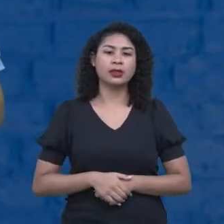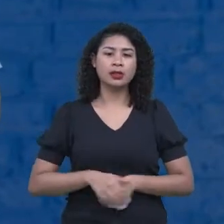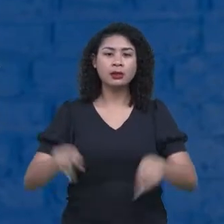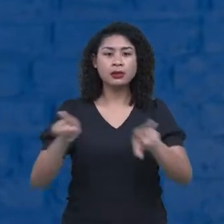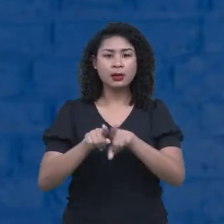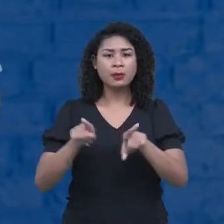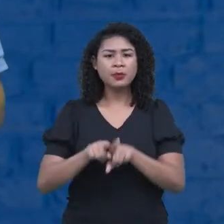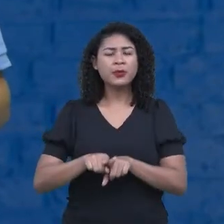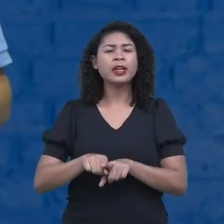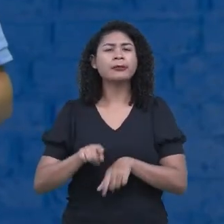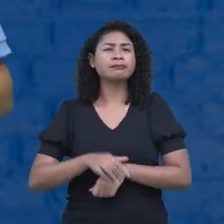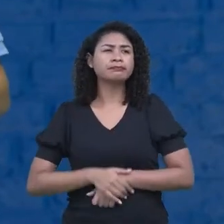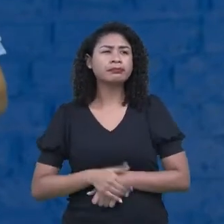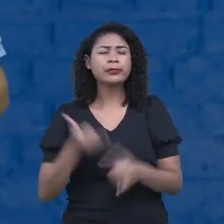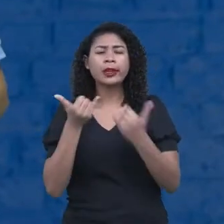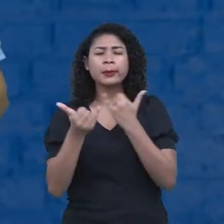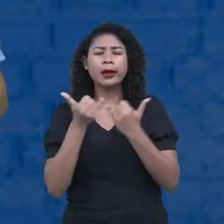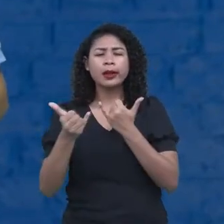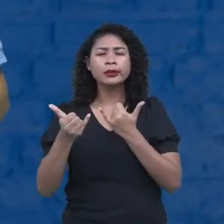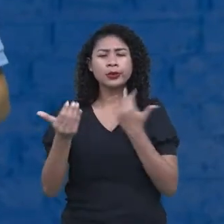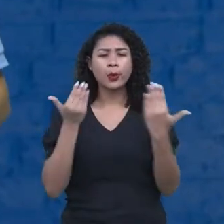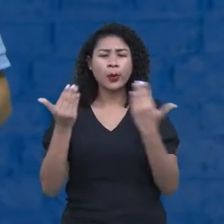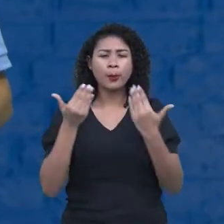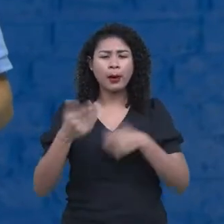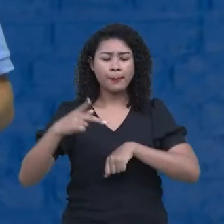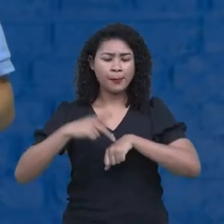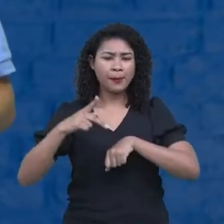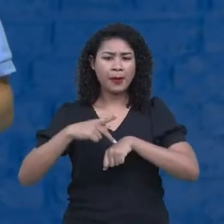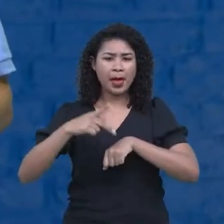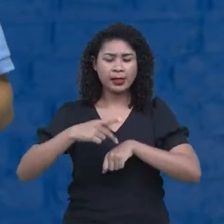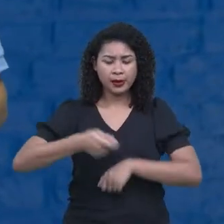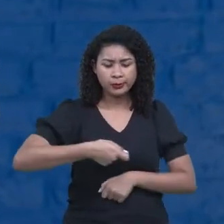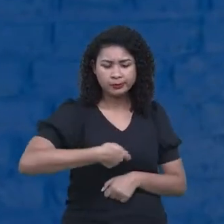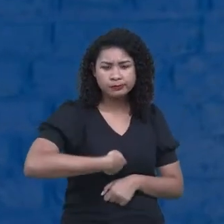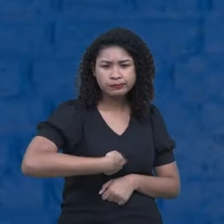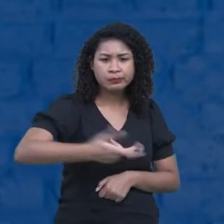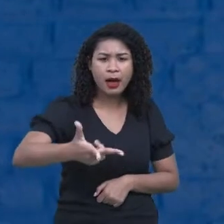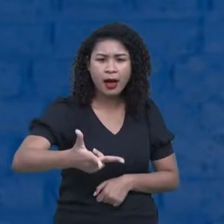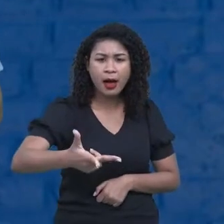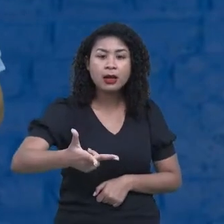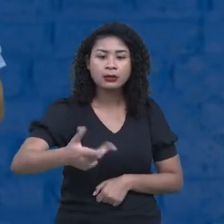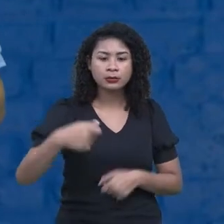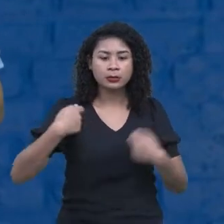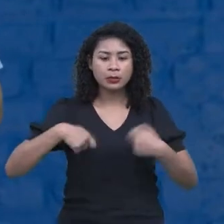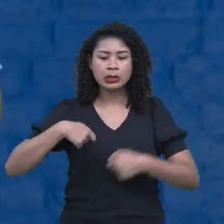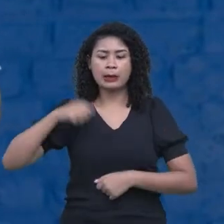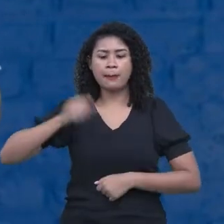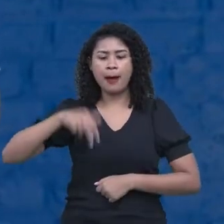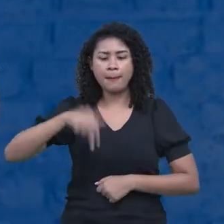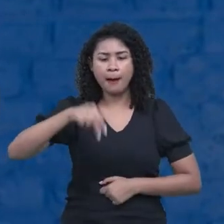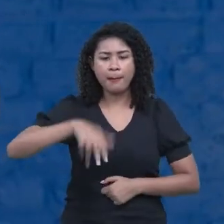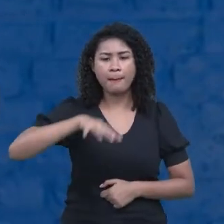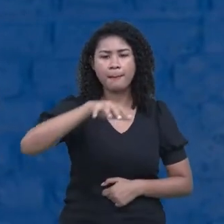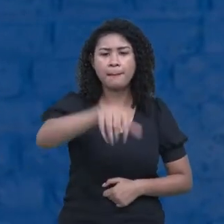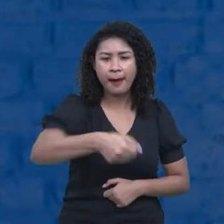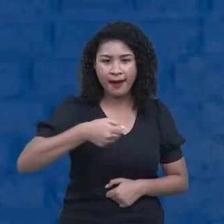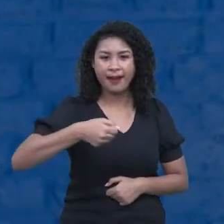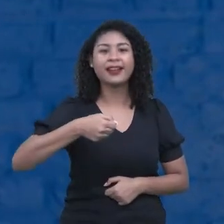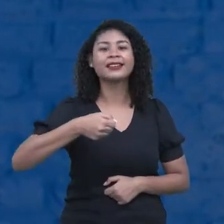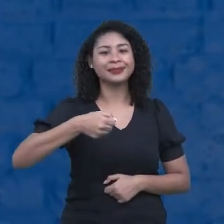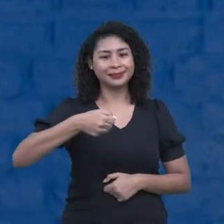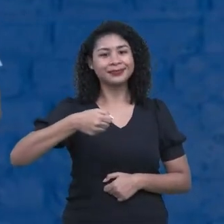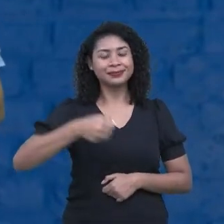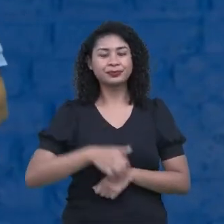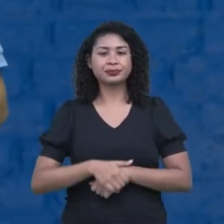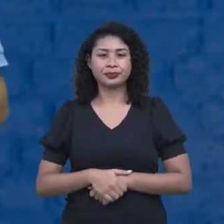você jogasse uma pedrinha e eu vou ter que alcançar aquela pedrinha ali mais adiante, eu vou buscar aquela pedra. Mas, a partir de lá, eu vou